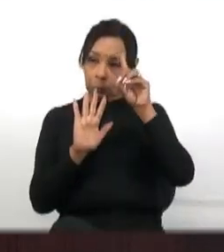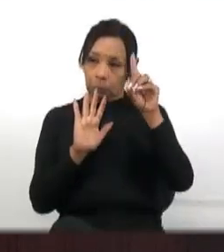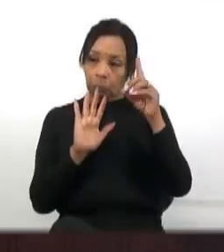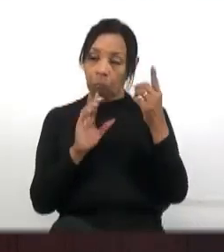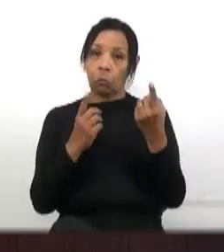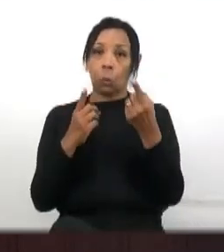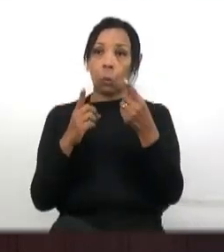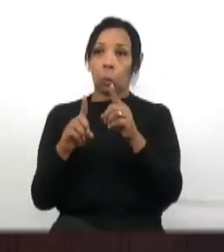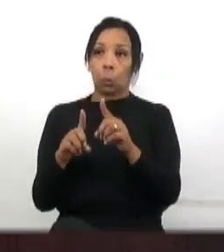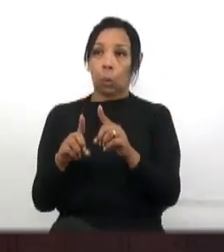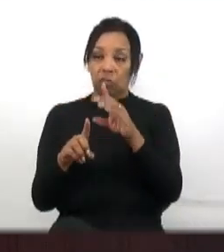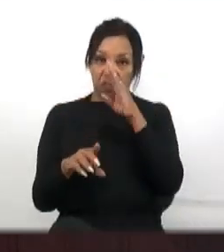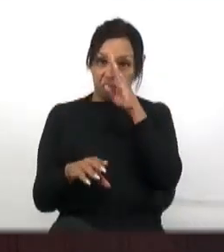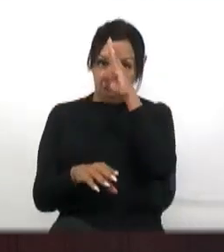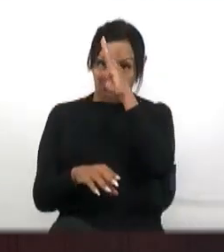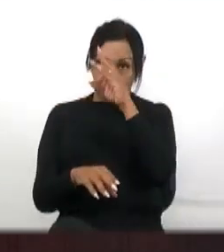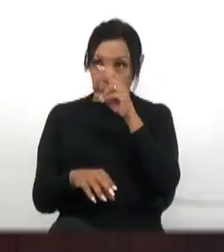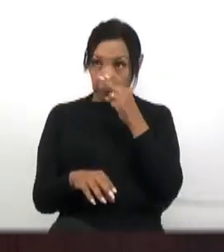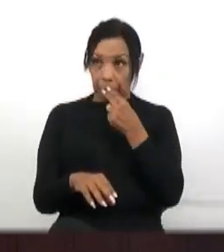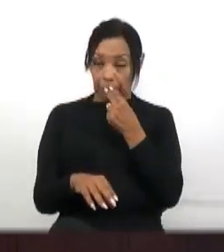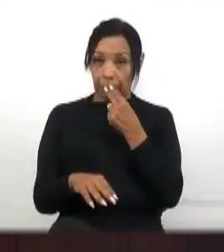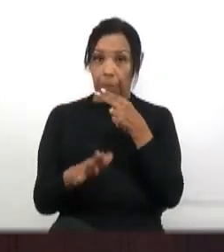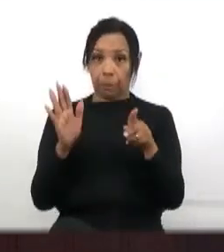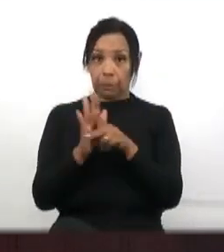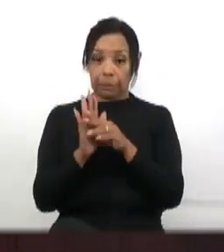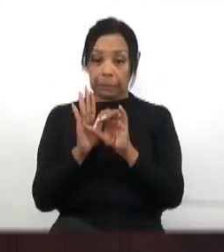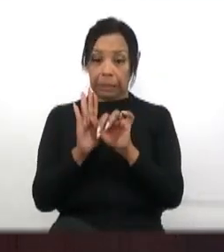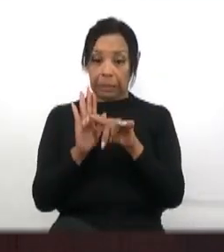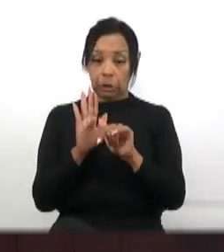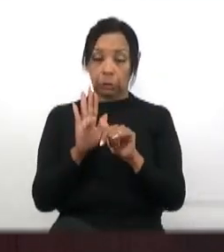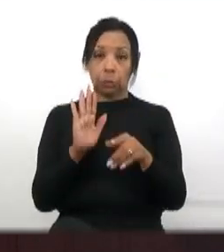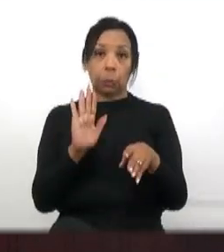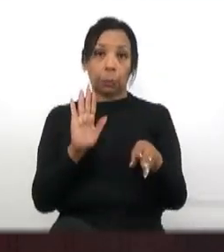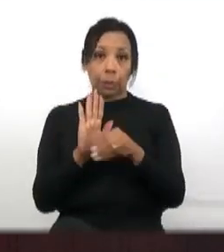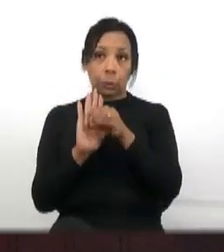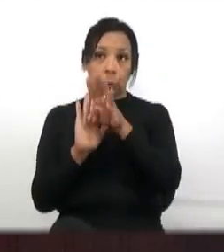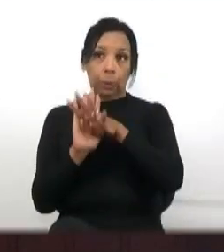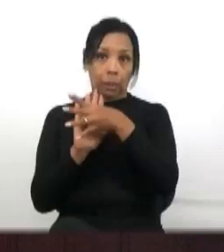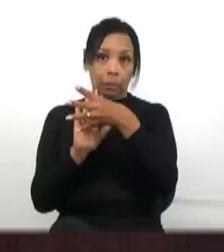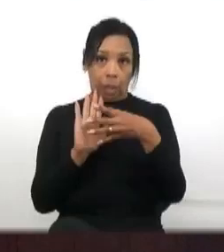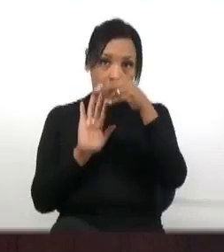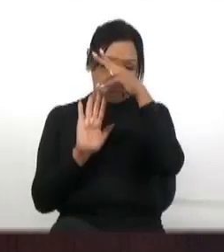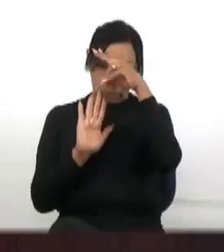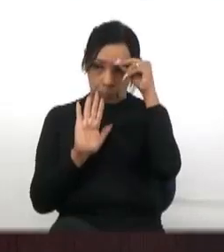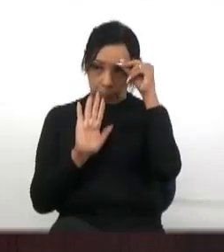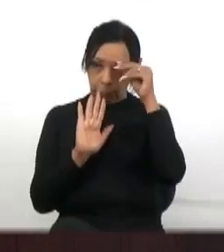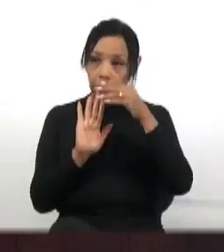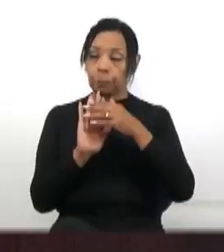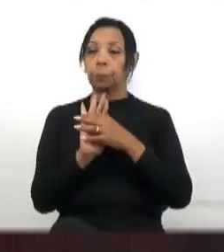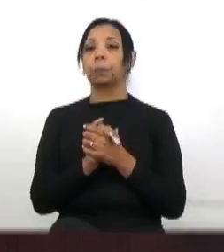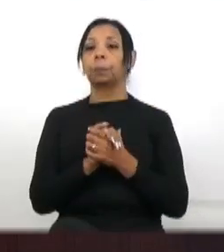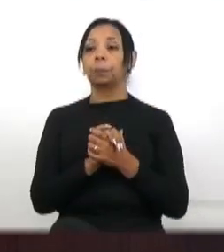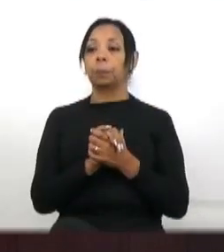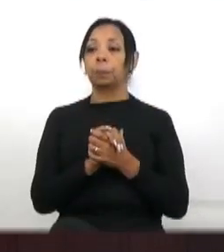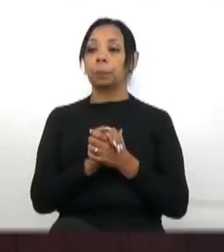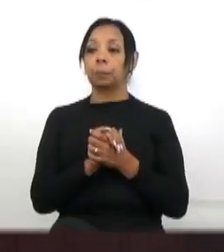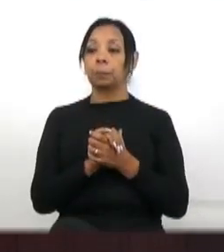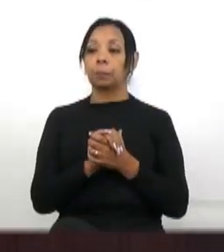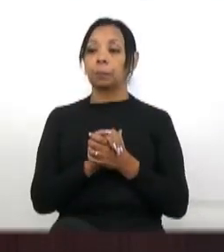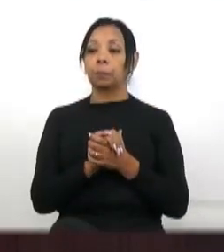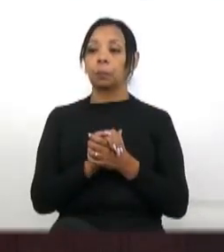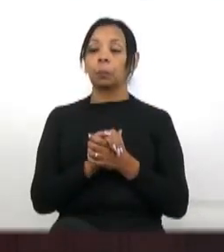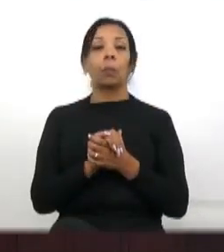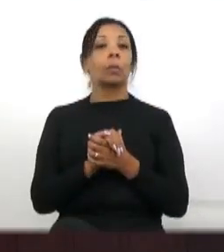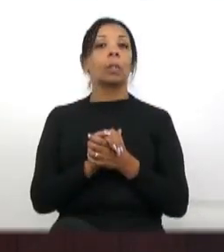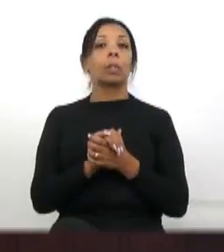e o antissemitismo no calendário de eventos do município por terem recebido pareceres contrários ao mérito de todas as